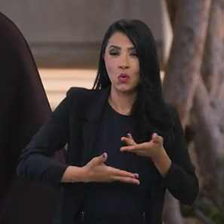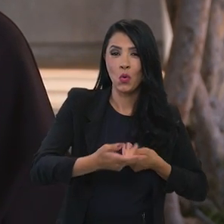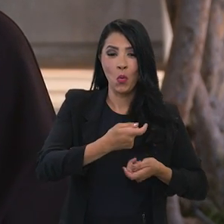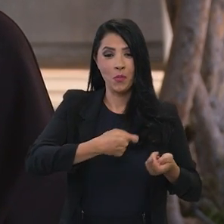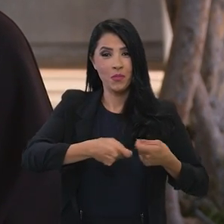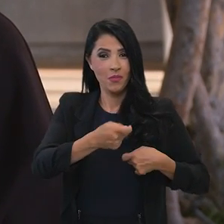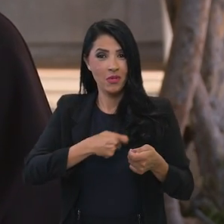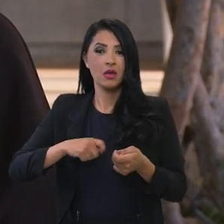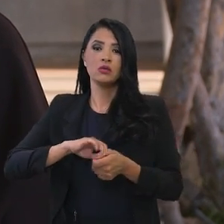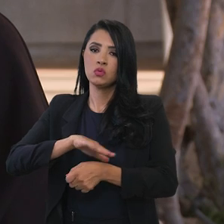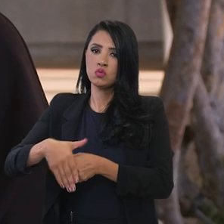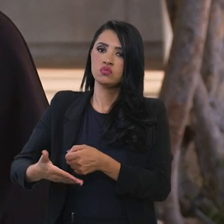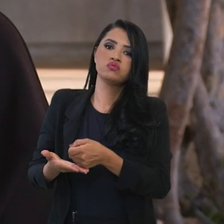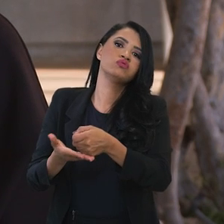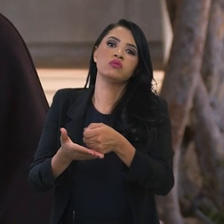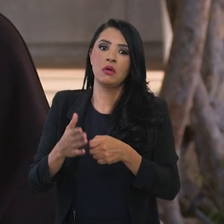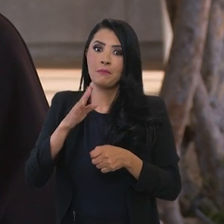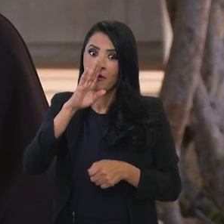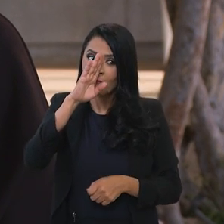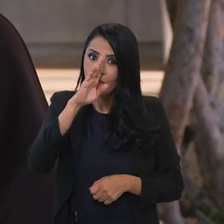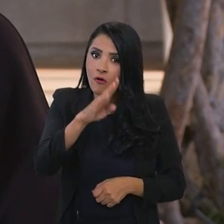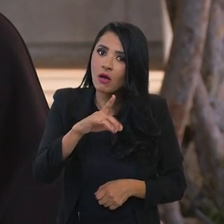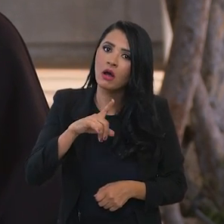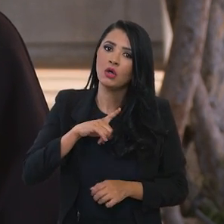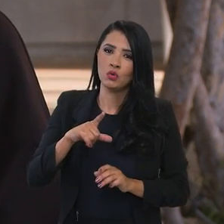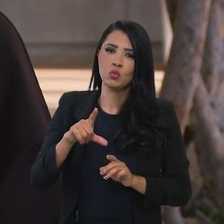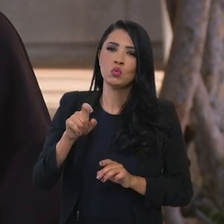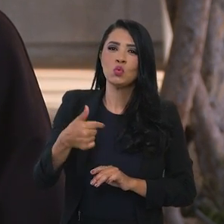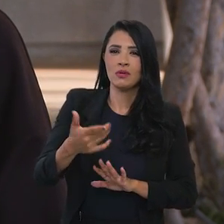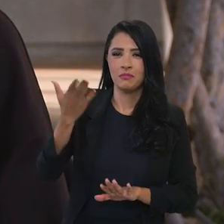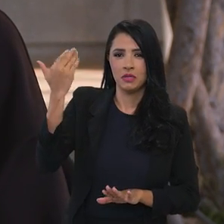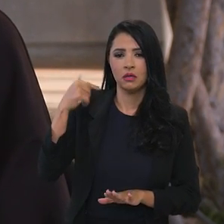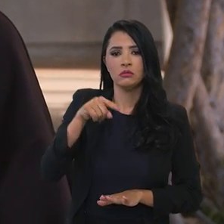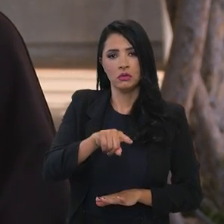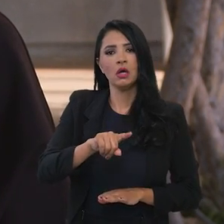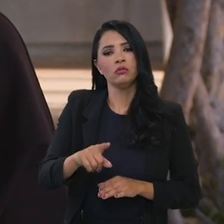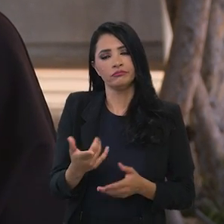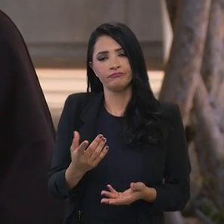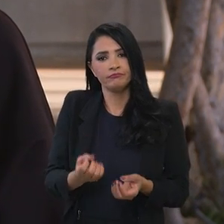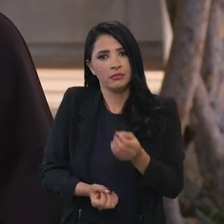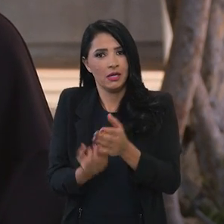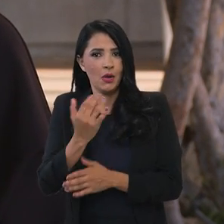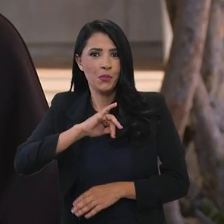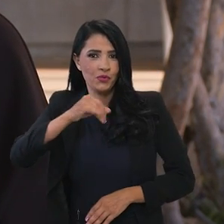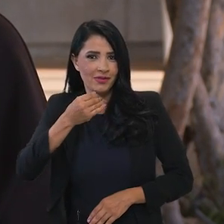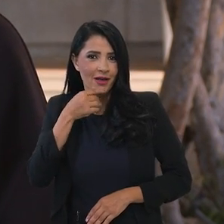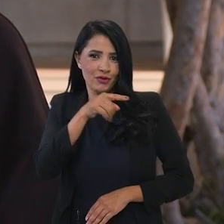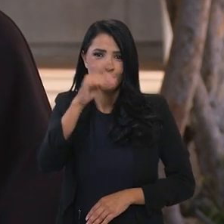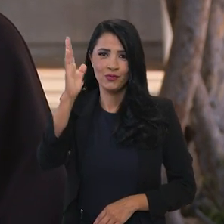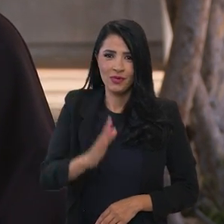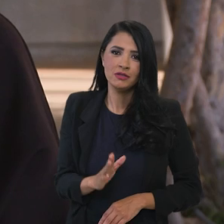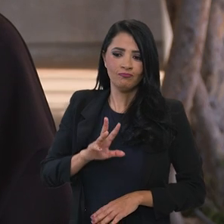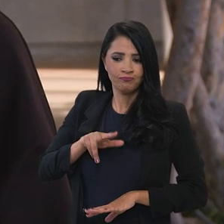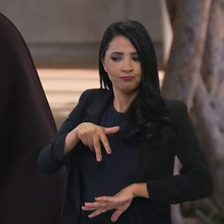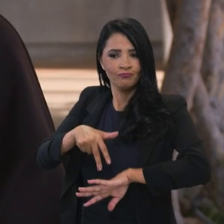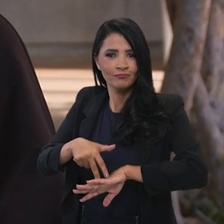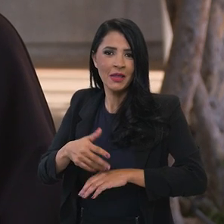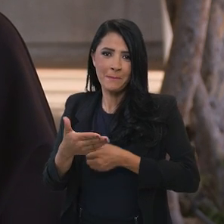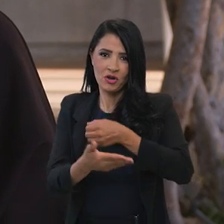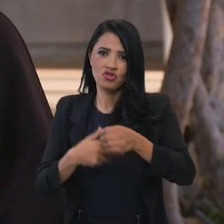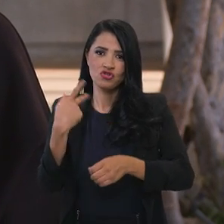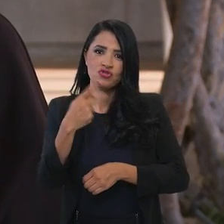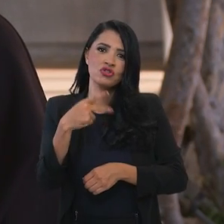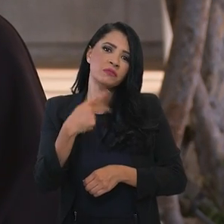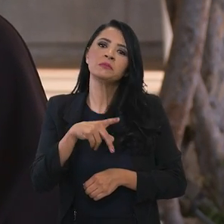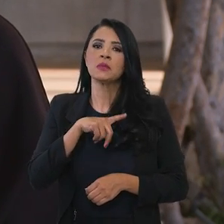passado. Então, isso gera oportunidades pro Brasil se posicionar no mundo, a partir das suas credenciais de sustentabilidade,